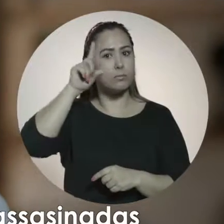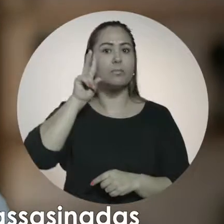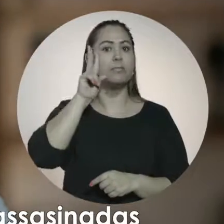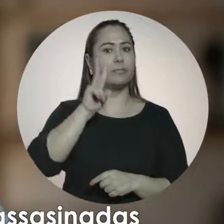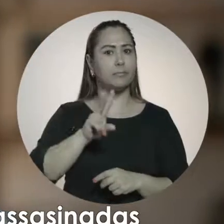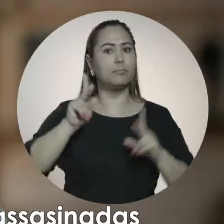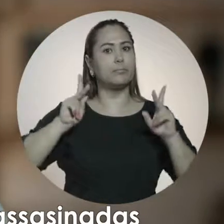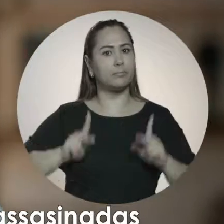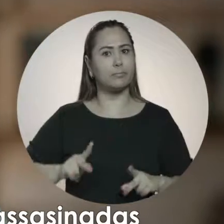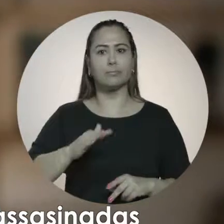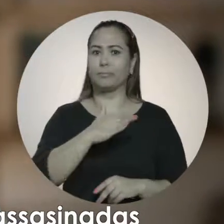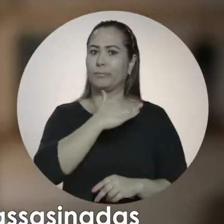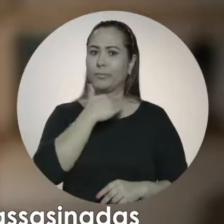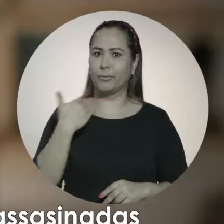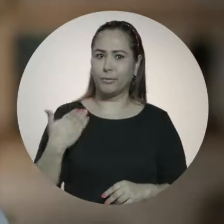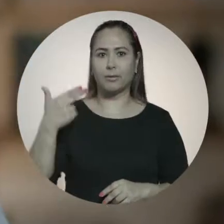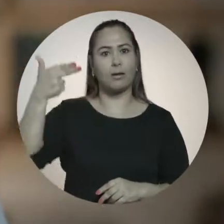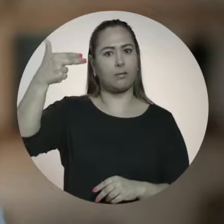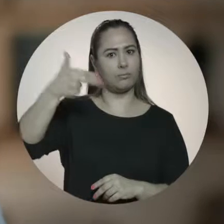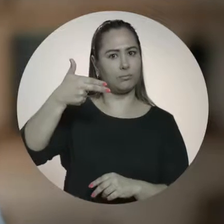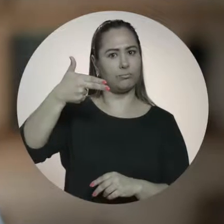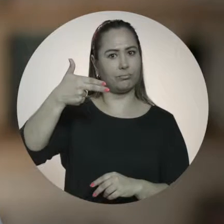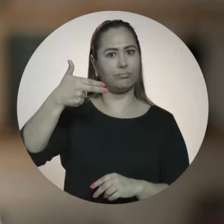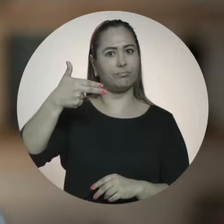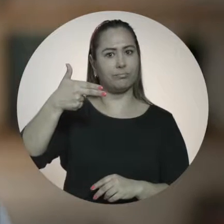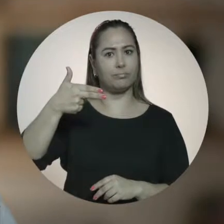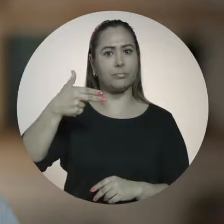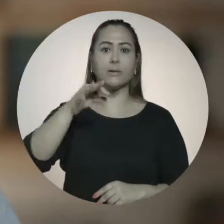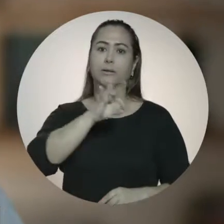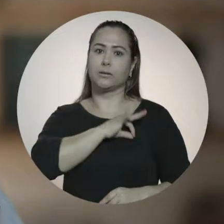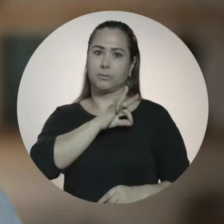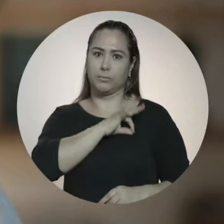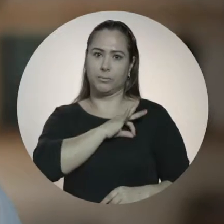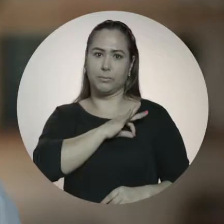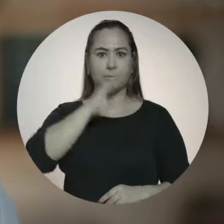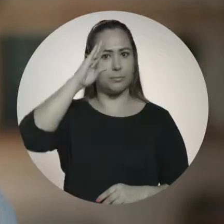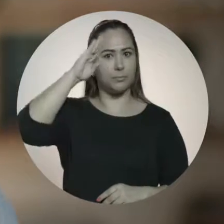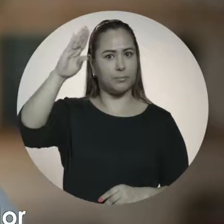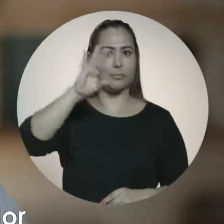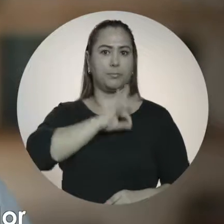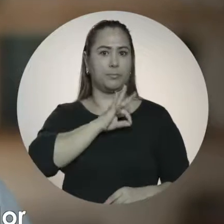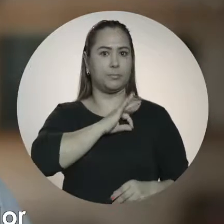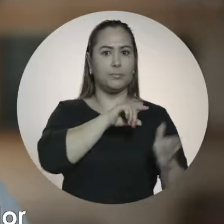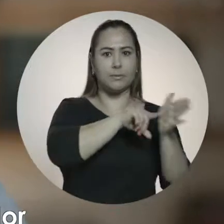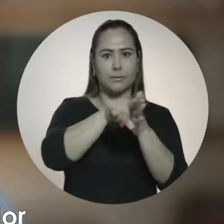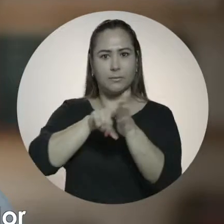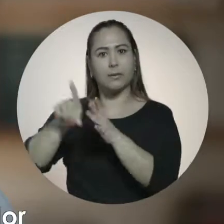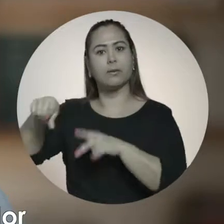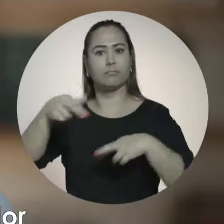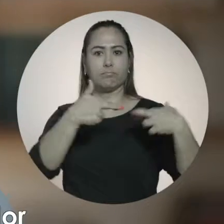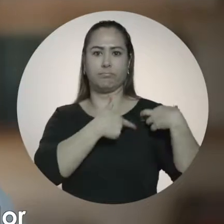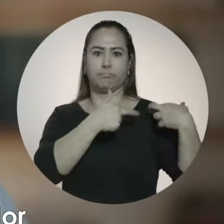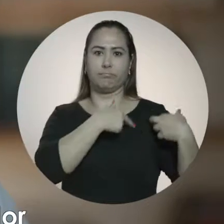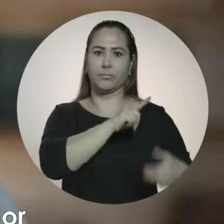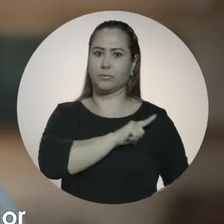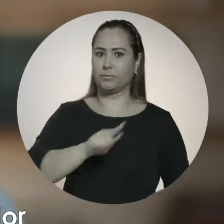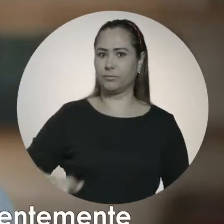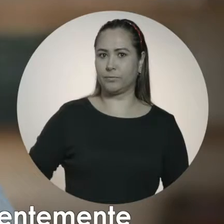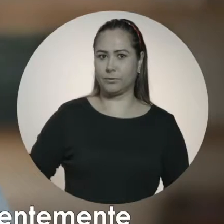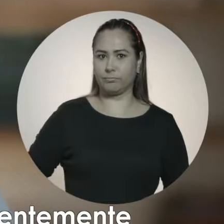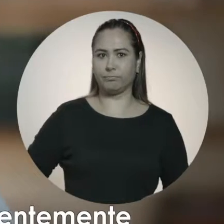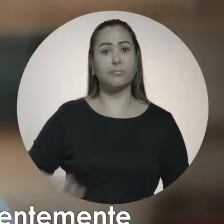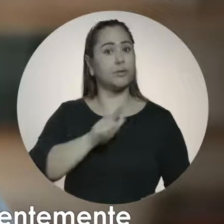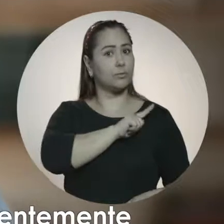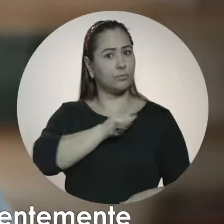assistimos casos de pessoas assassinadas e assaltos. A polícia militar e a polícia civil estão subordinadas ao governador.